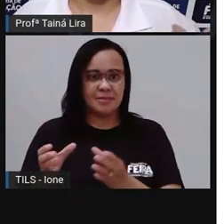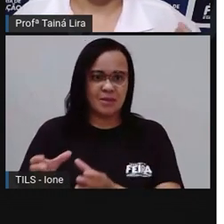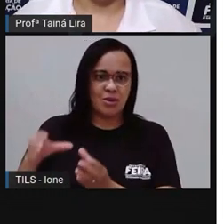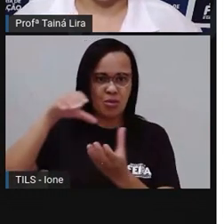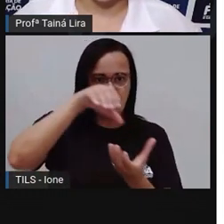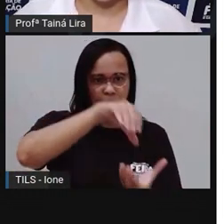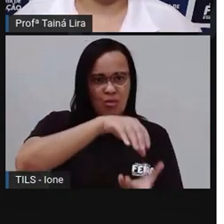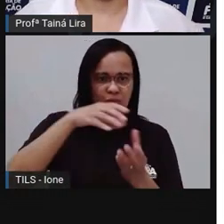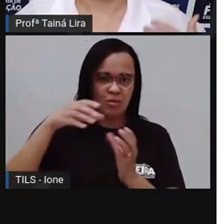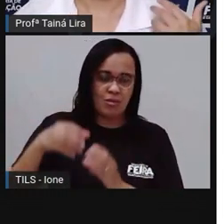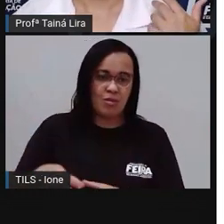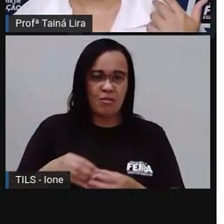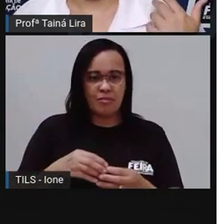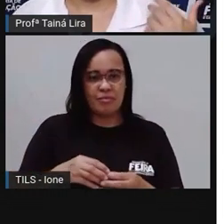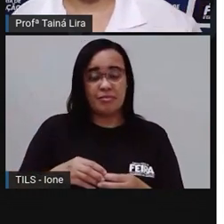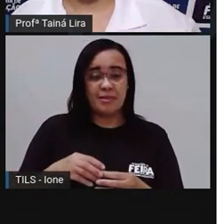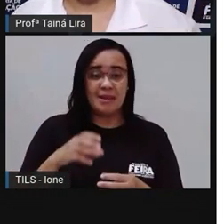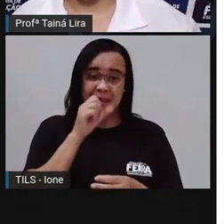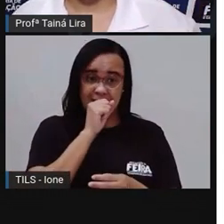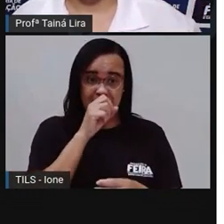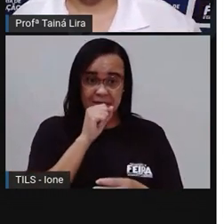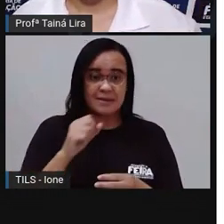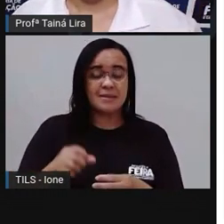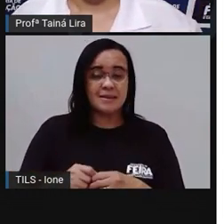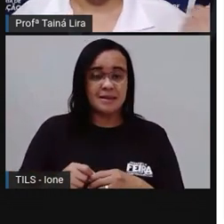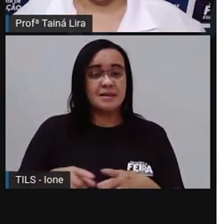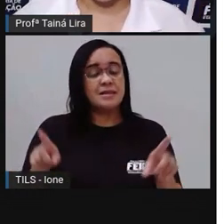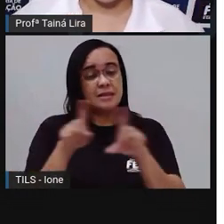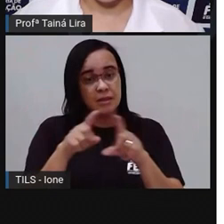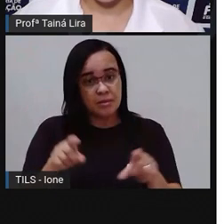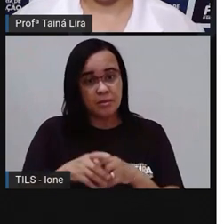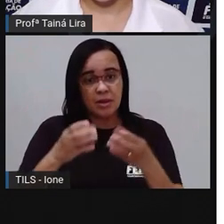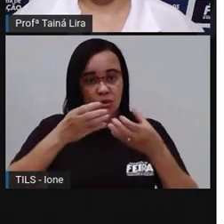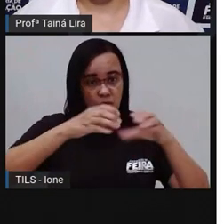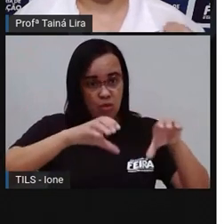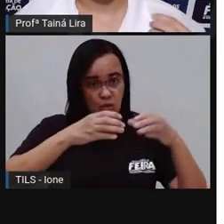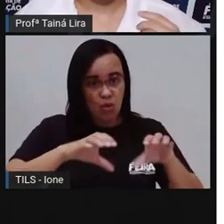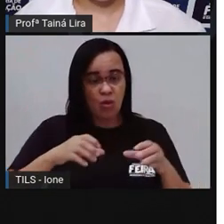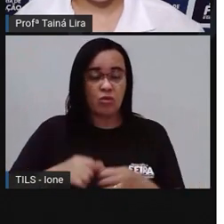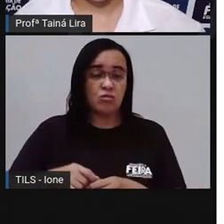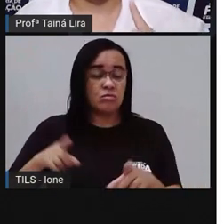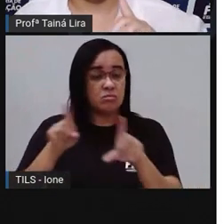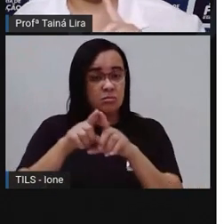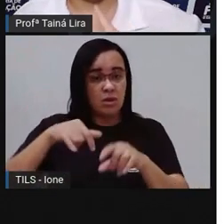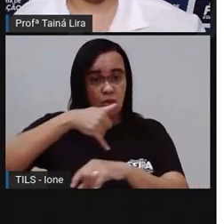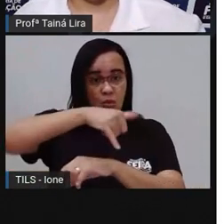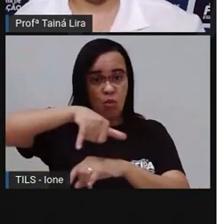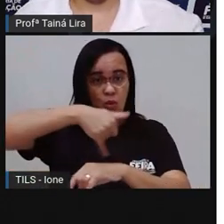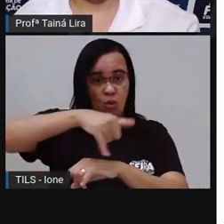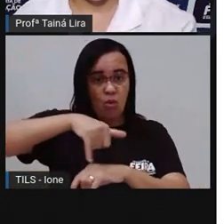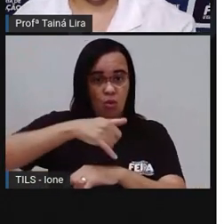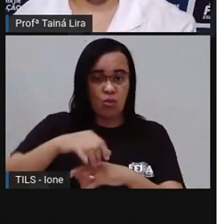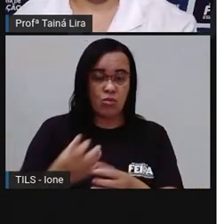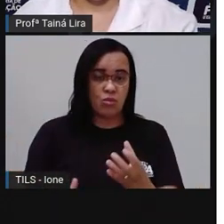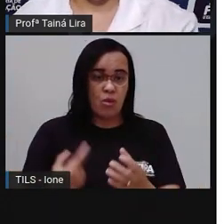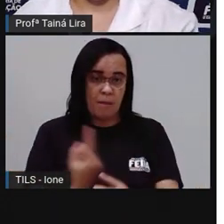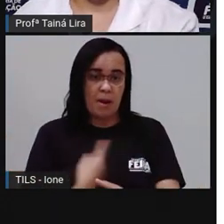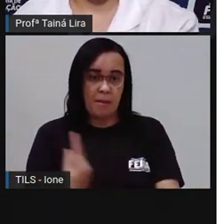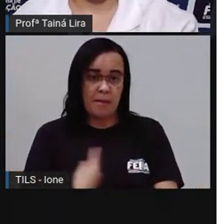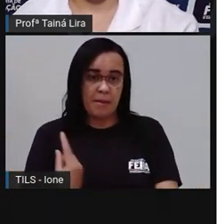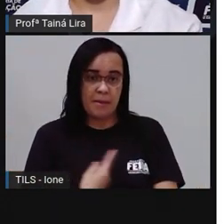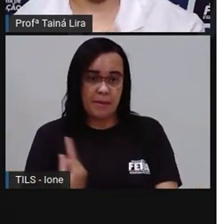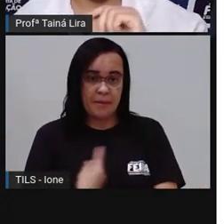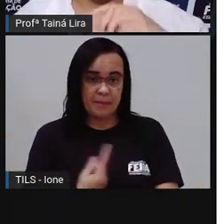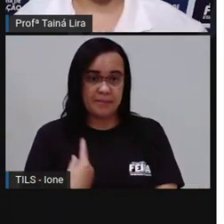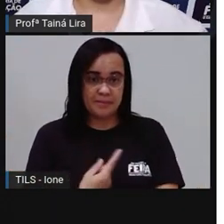descascada e picada, os ovos inteiros e o óleo e bata até formar um creme. É o parágrafo aqui.